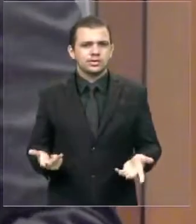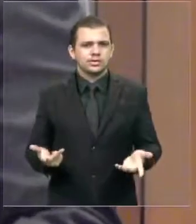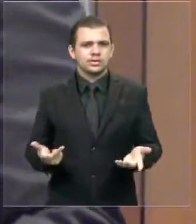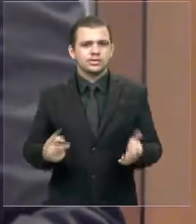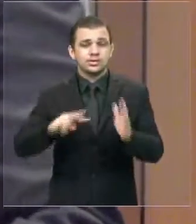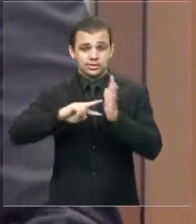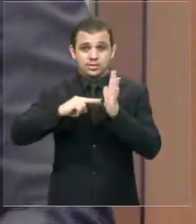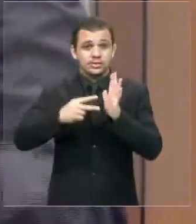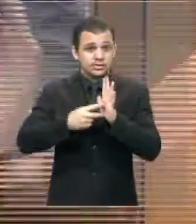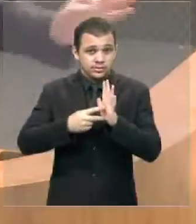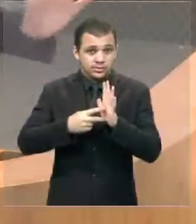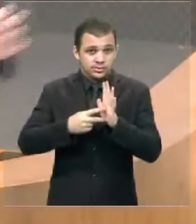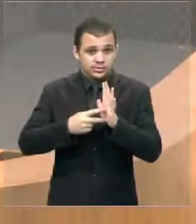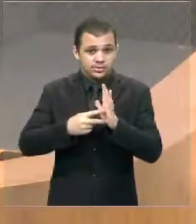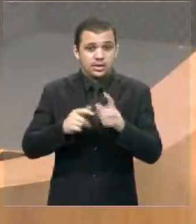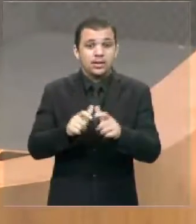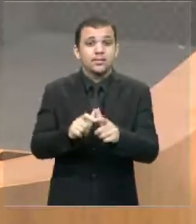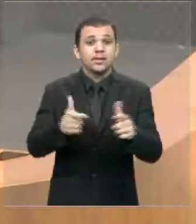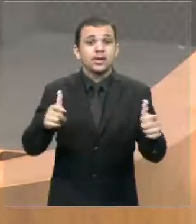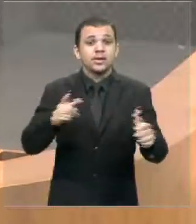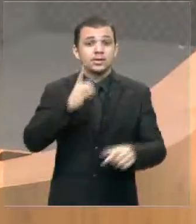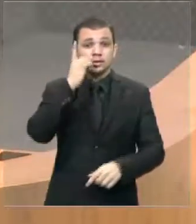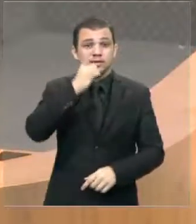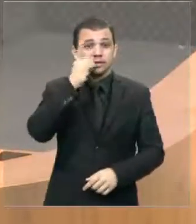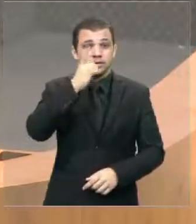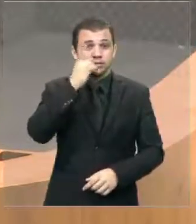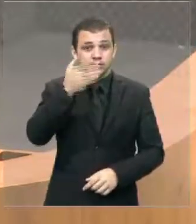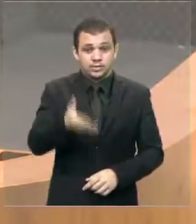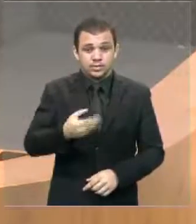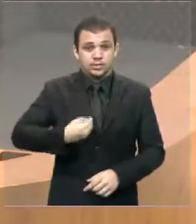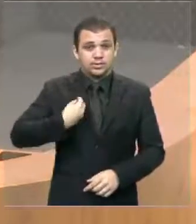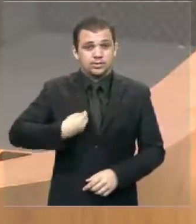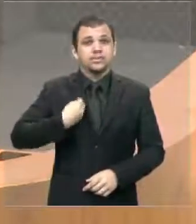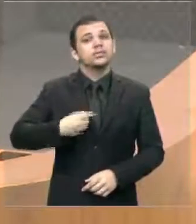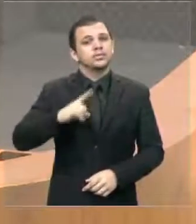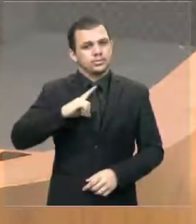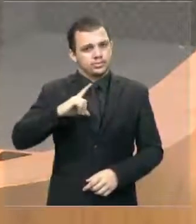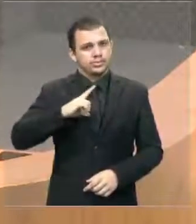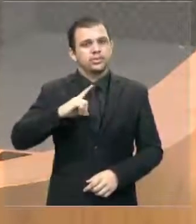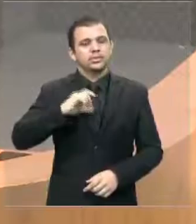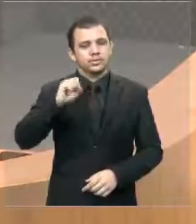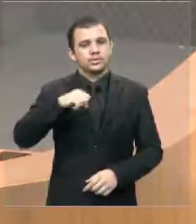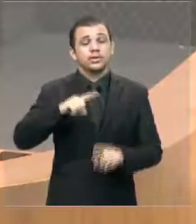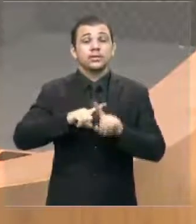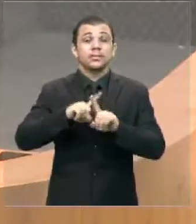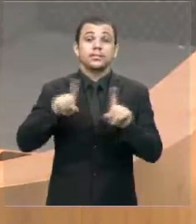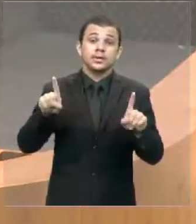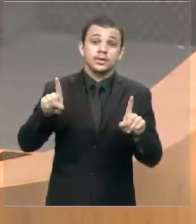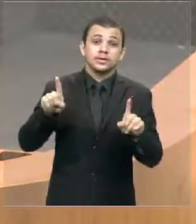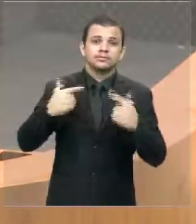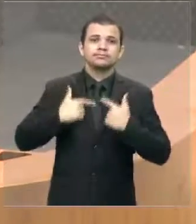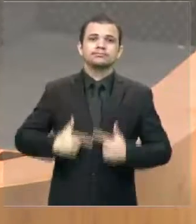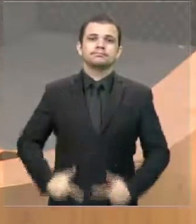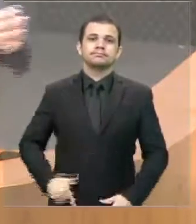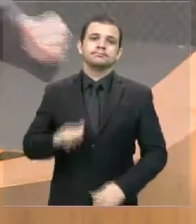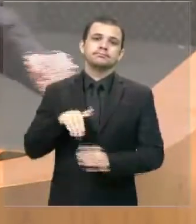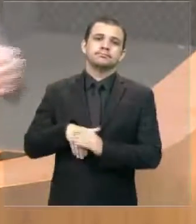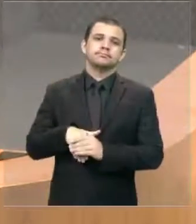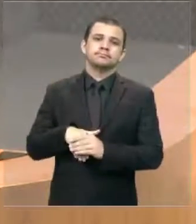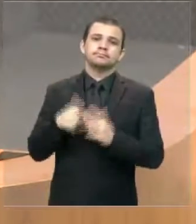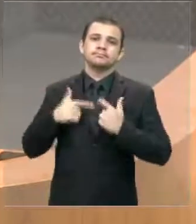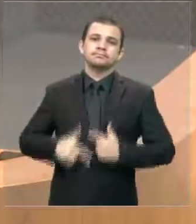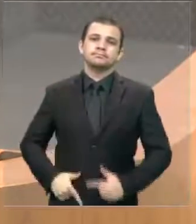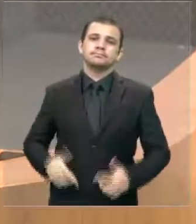Que a grande maioria dos deputados estavam presentes, mas que obstruíram a ordem do